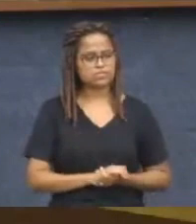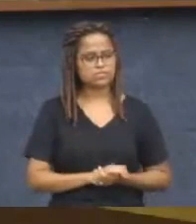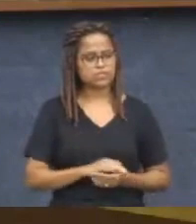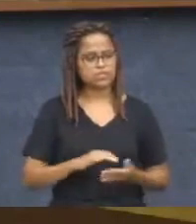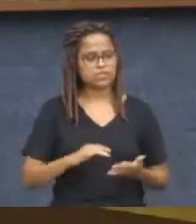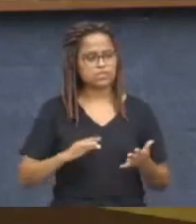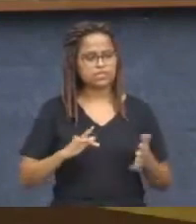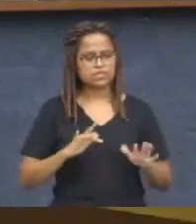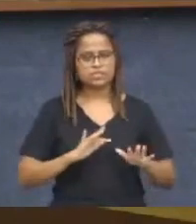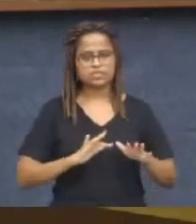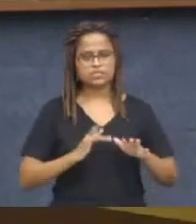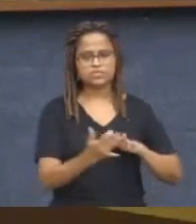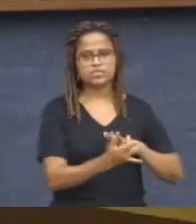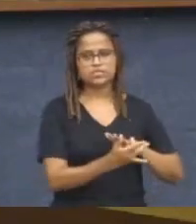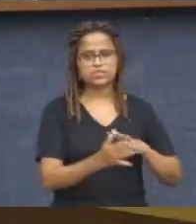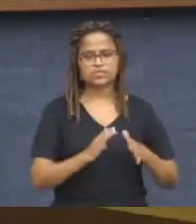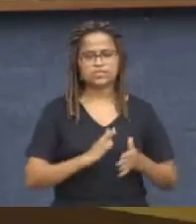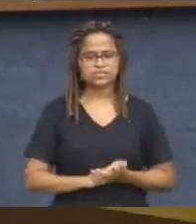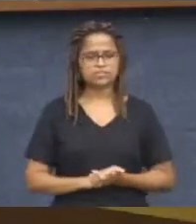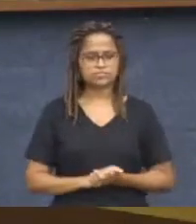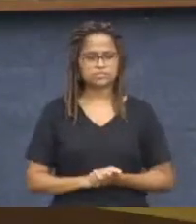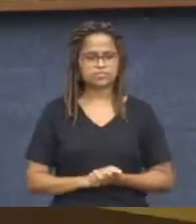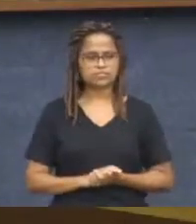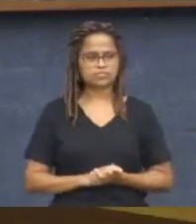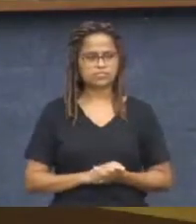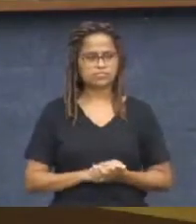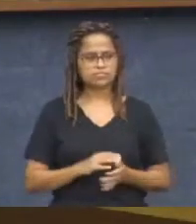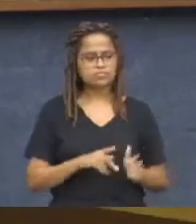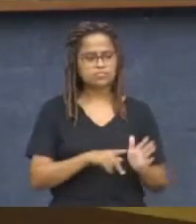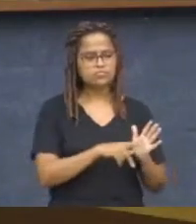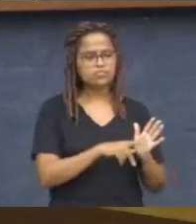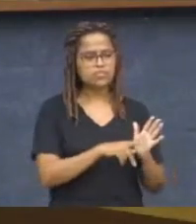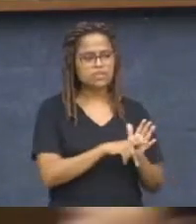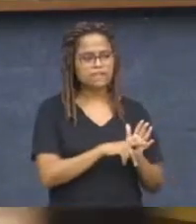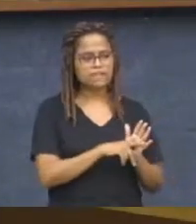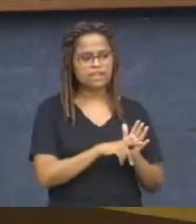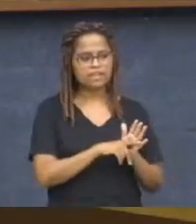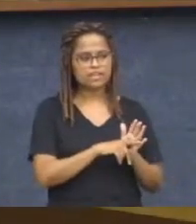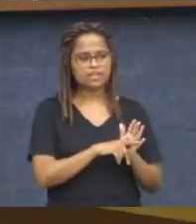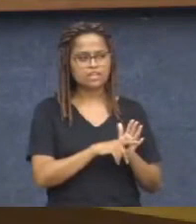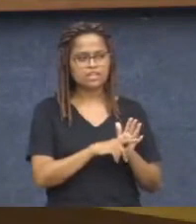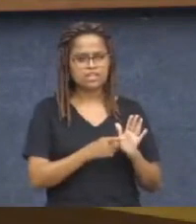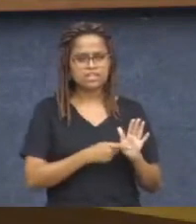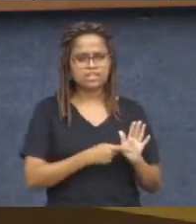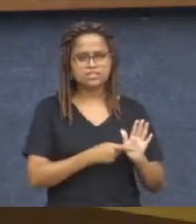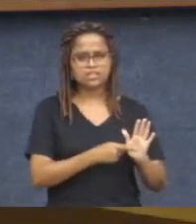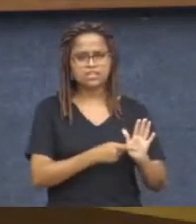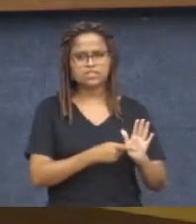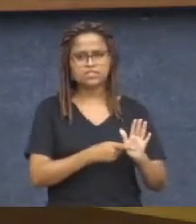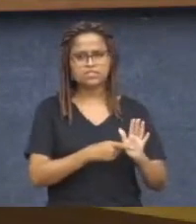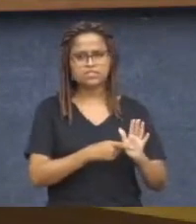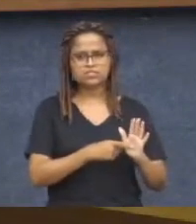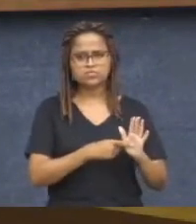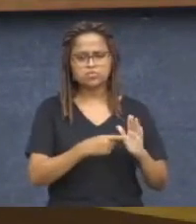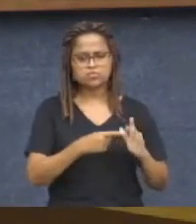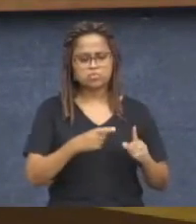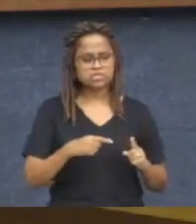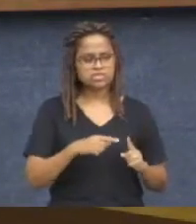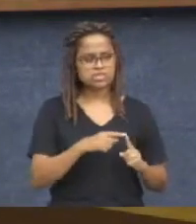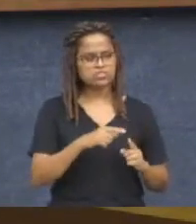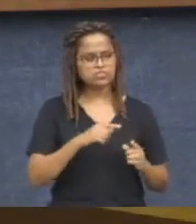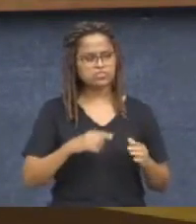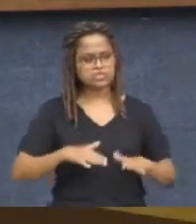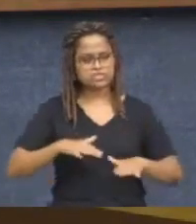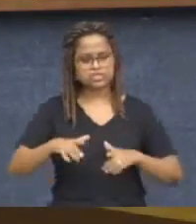O projeto de lei 389 é um projeto que traz uma iniciativa muito importante de sustentabilidade para a nossa